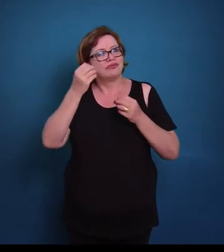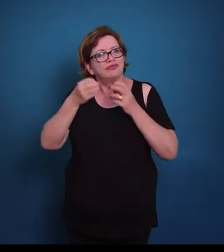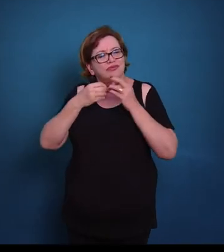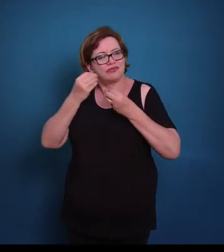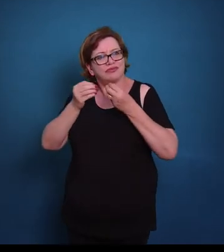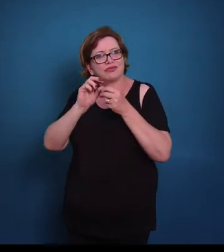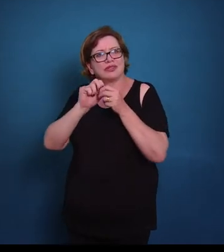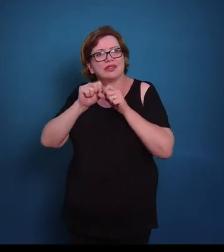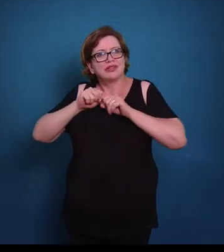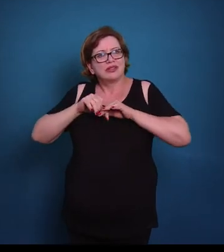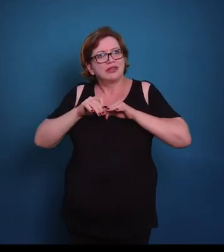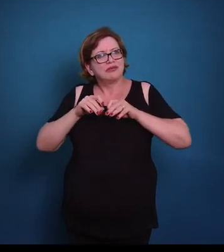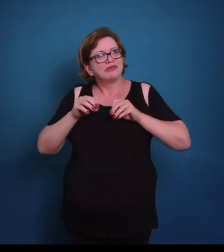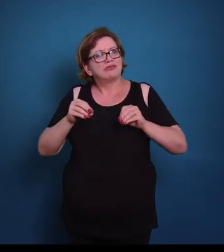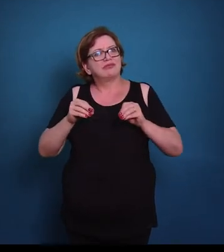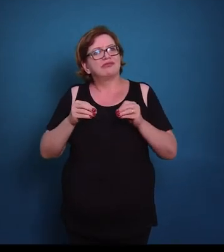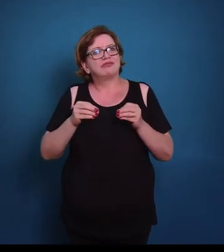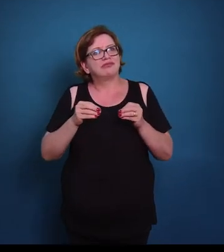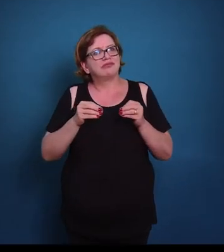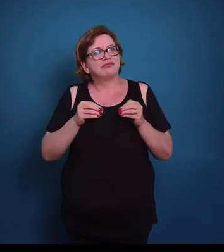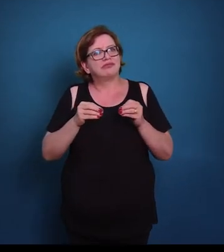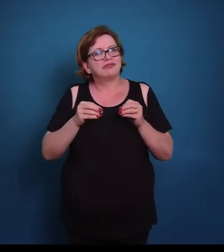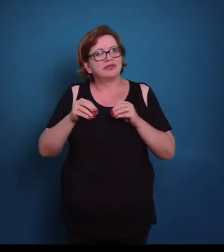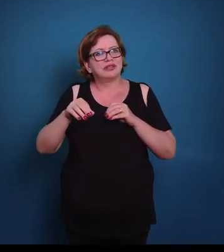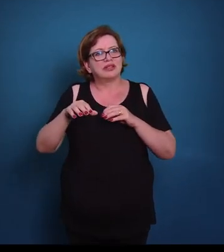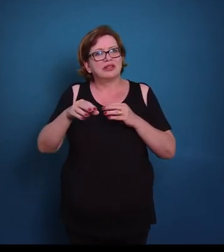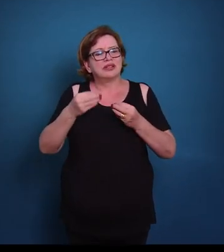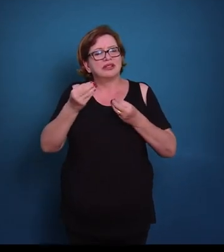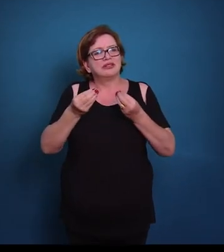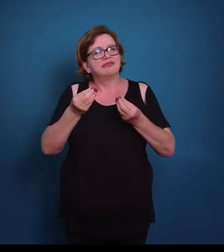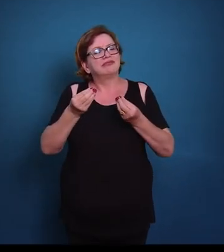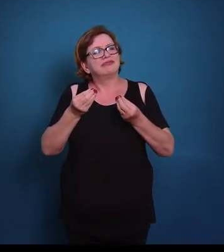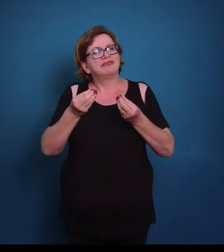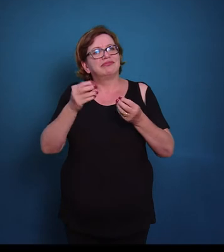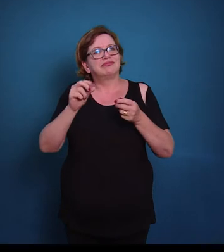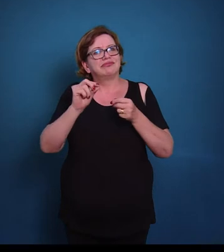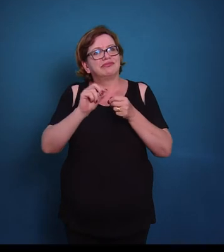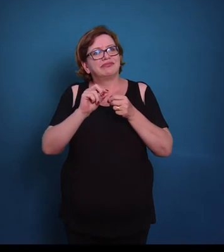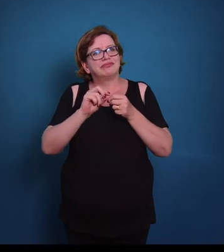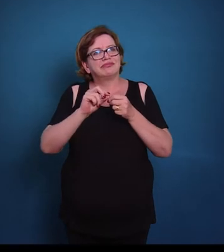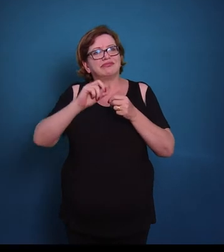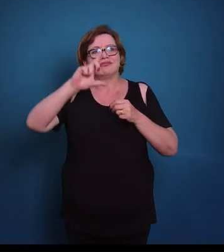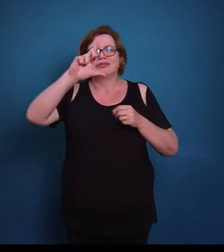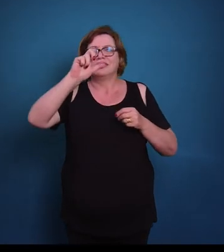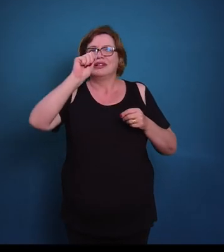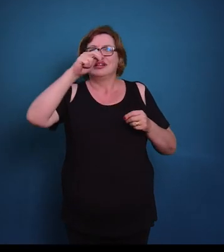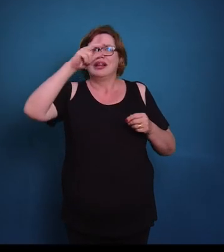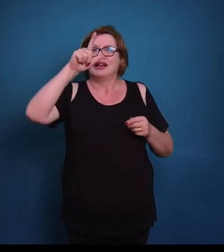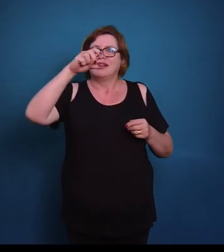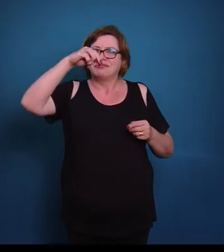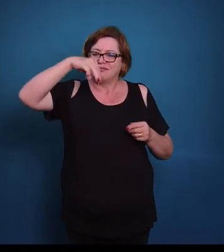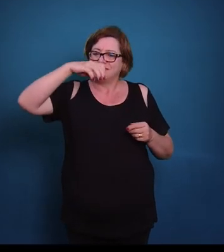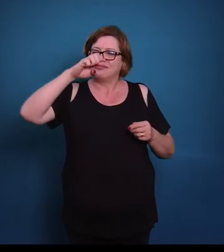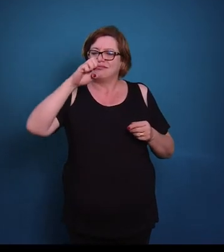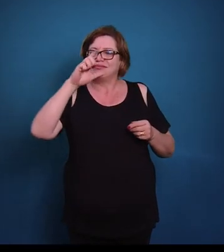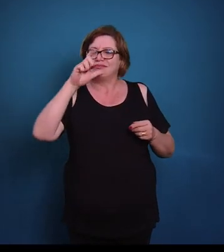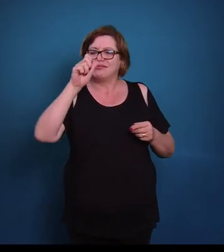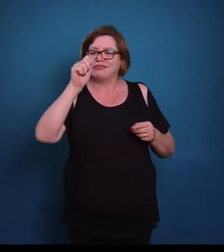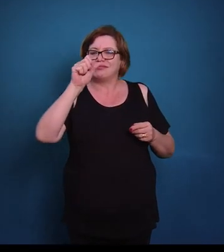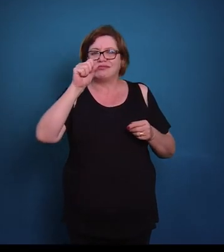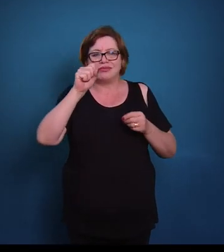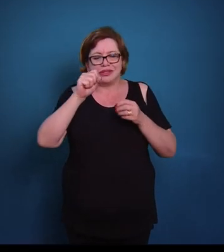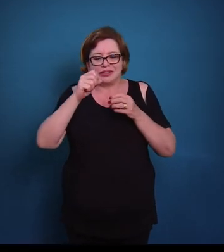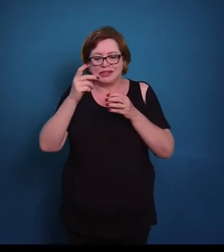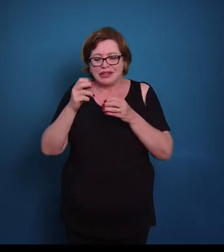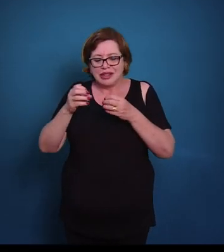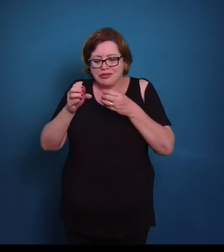ao redor desses canais, formando lamelas, e os osteócitos geralmente ficam entre